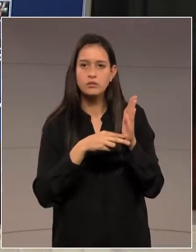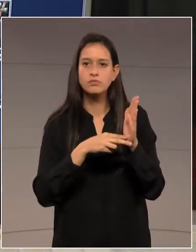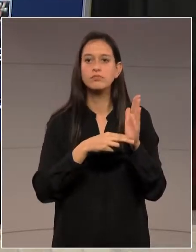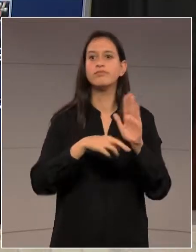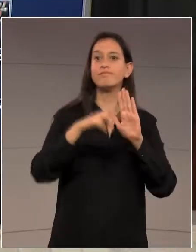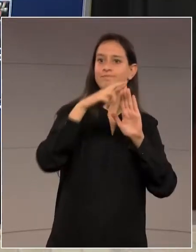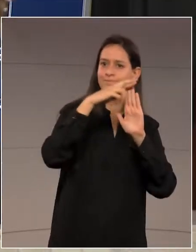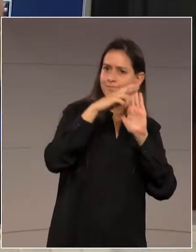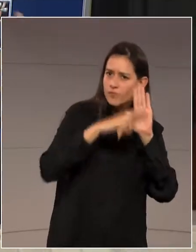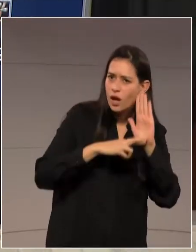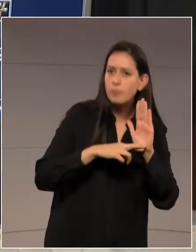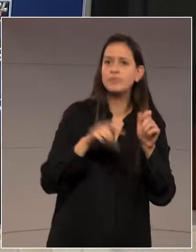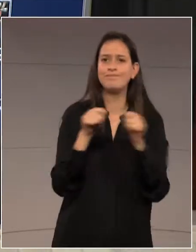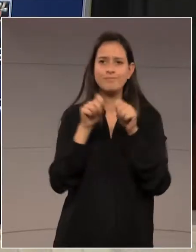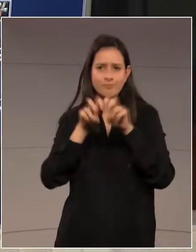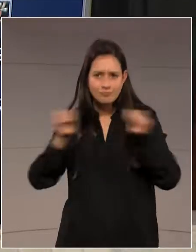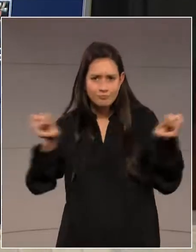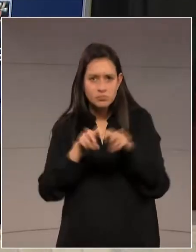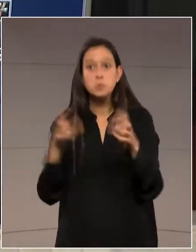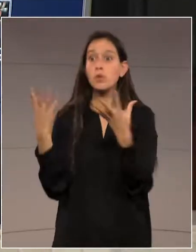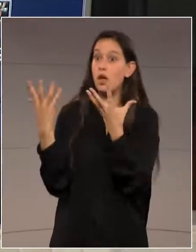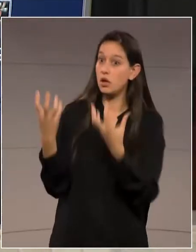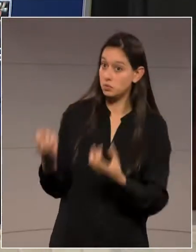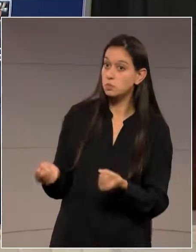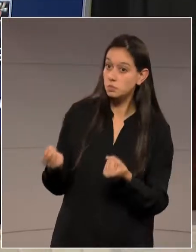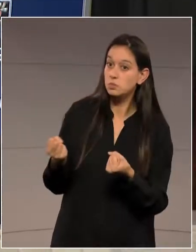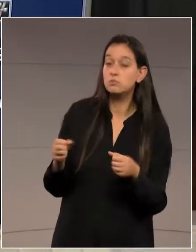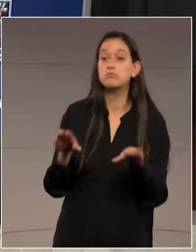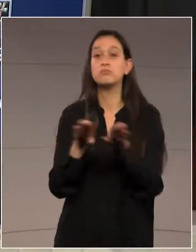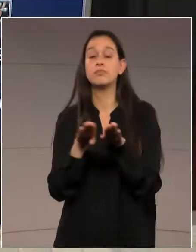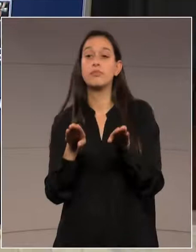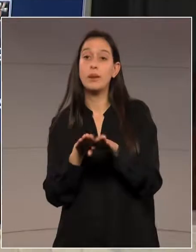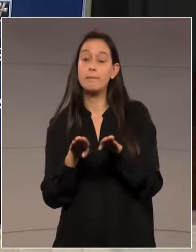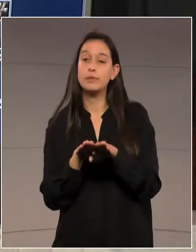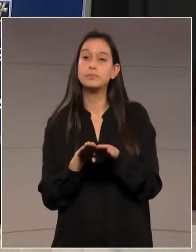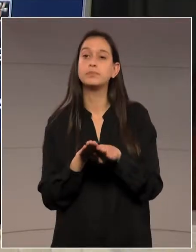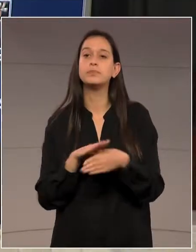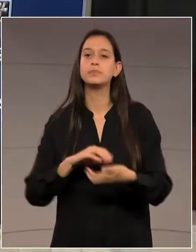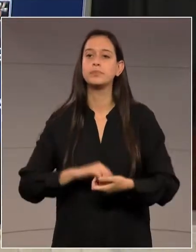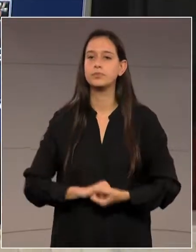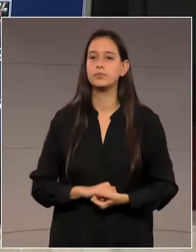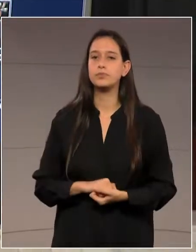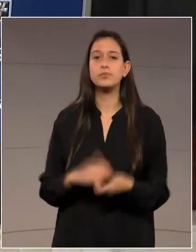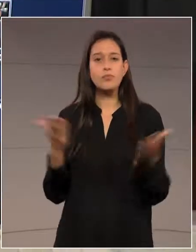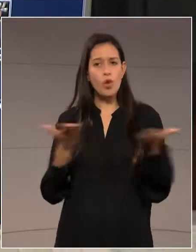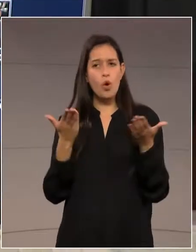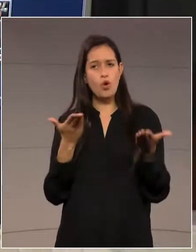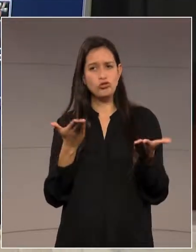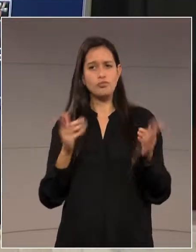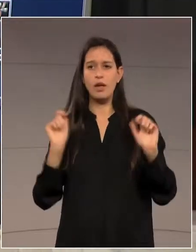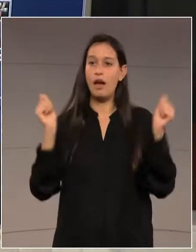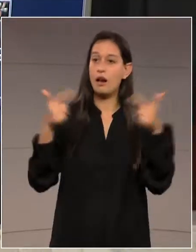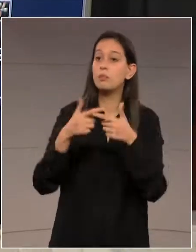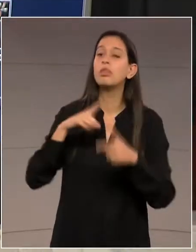a mesa diretora prontamente acolheu e a Assembleia hoje está sediando